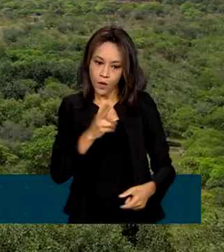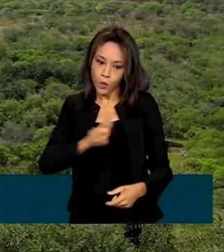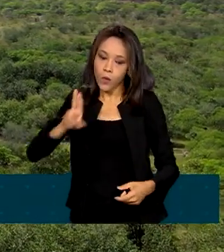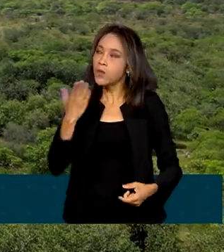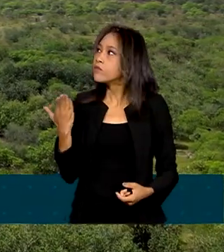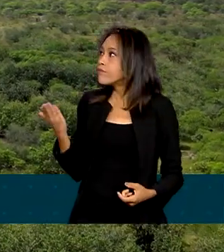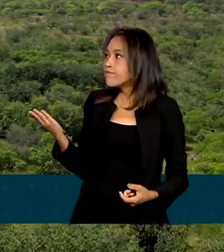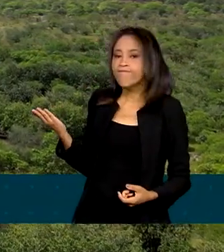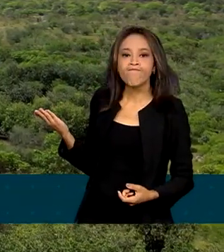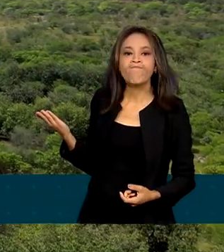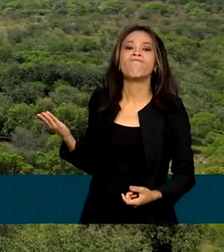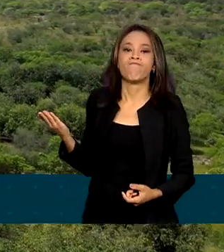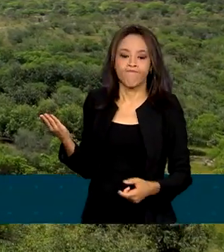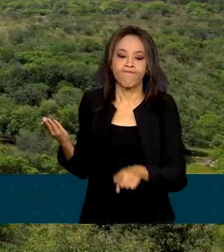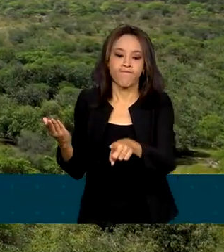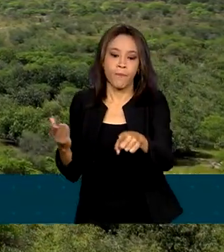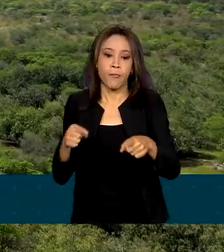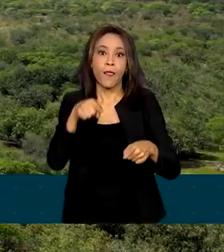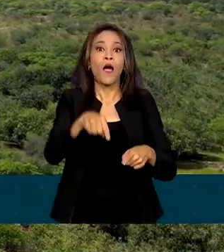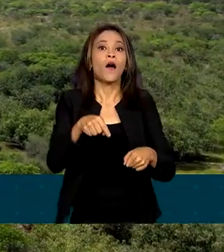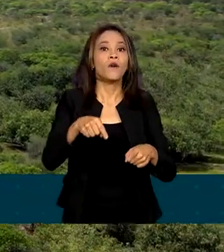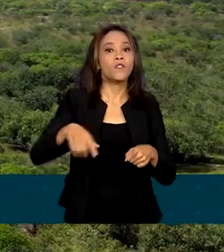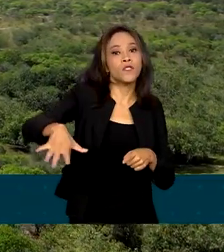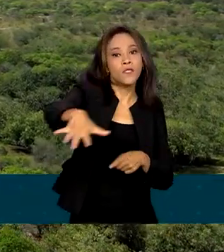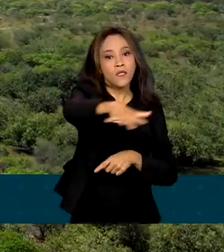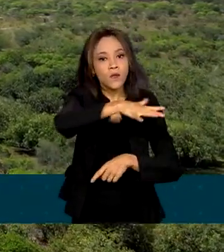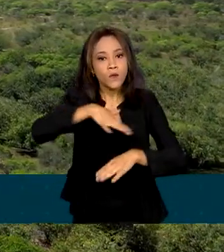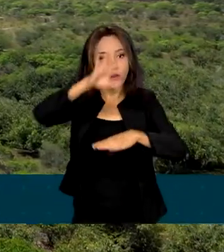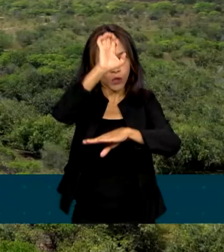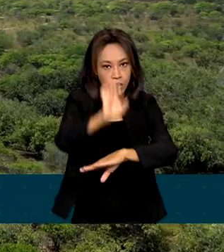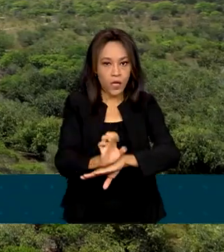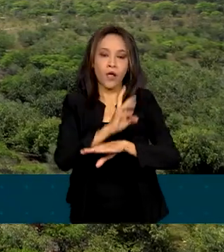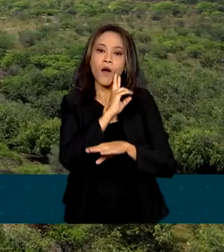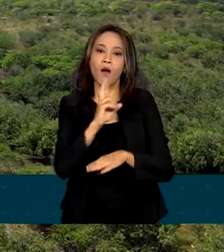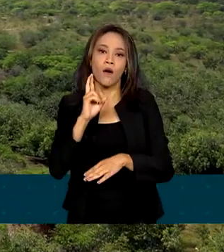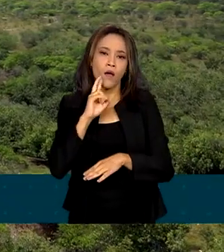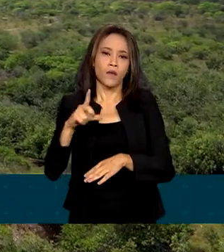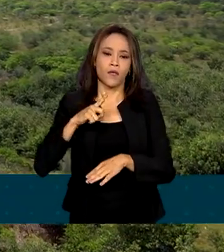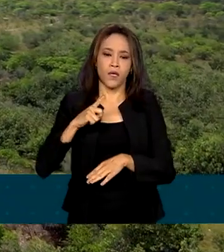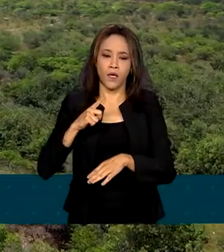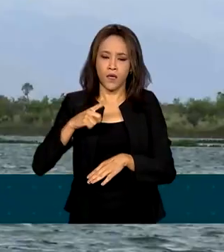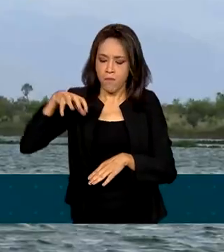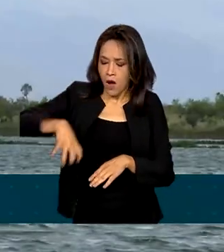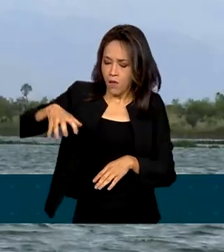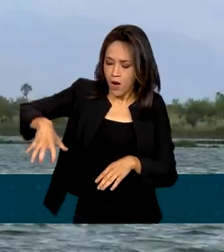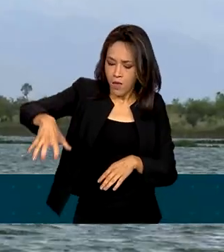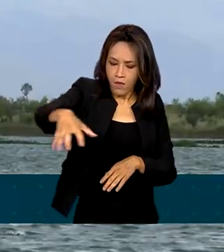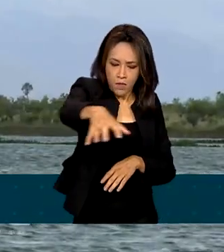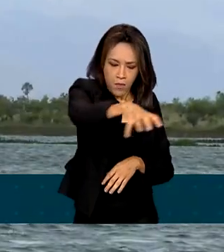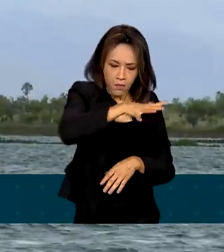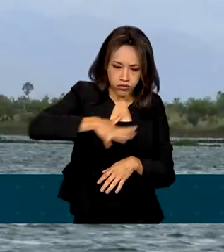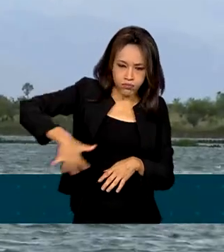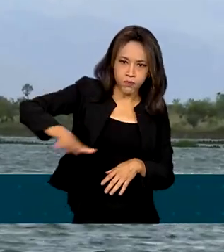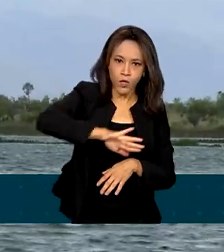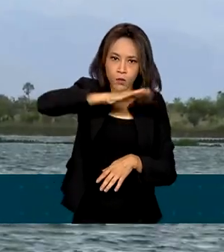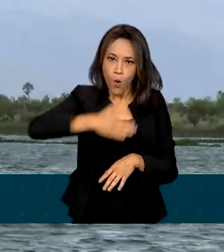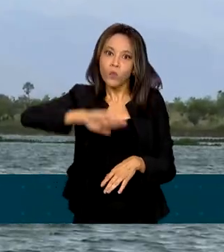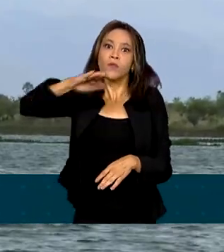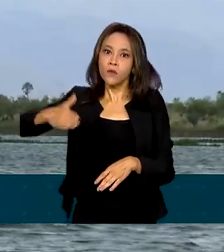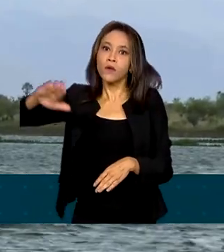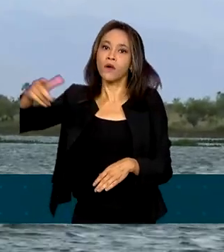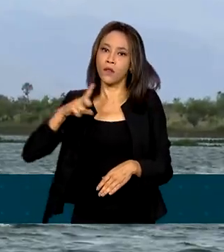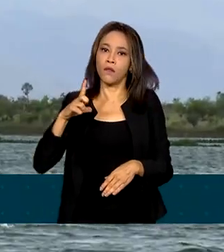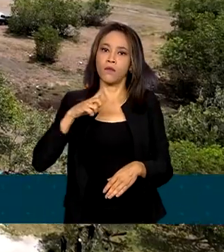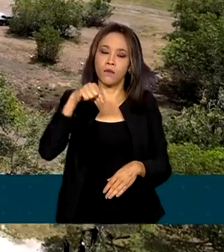700 mil hectares no nordeste de Roraima, que se divide entre extensas planícies e cadeias de montanhas,